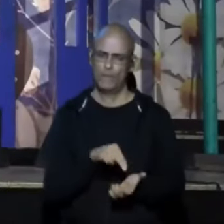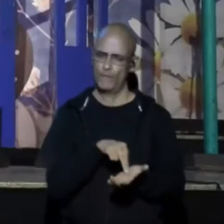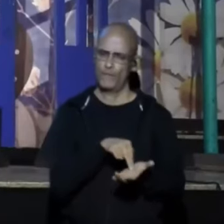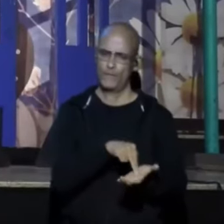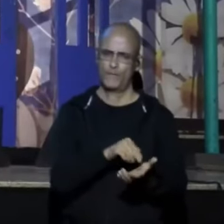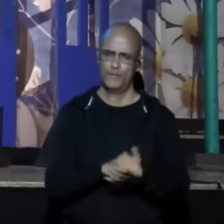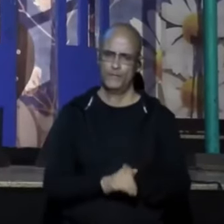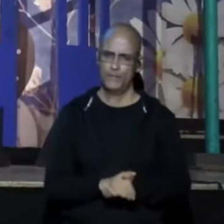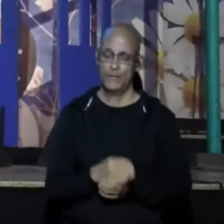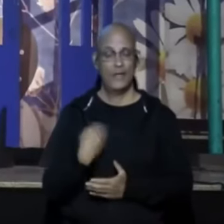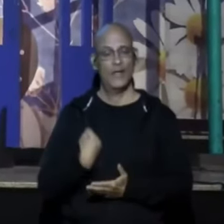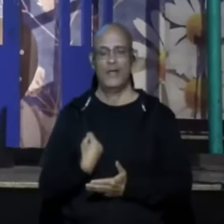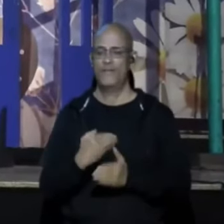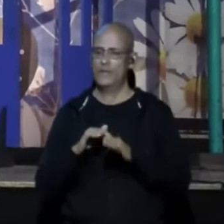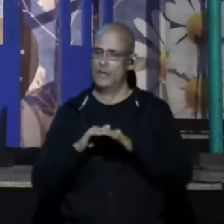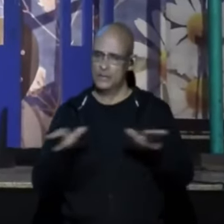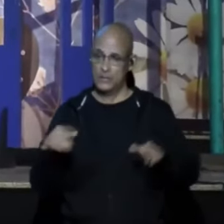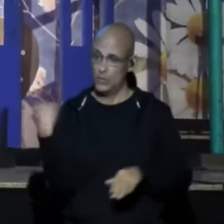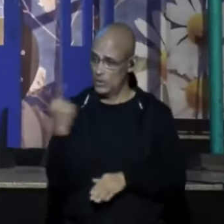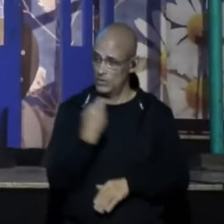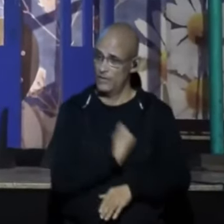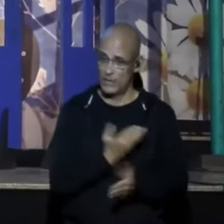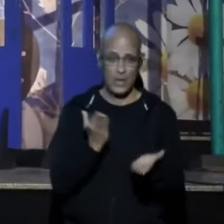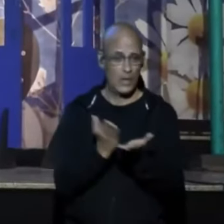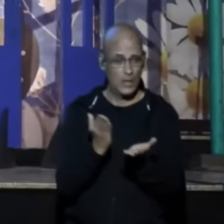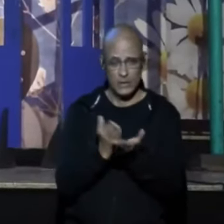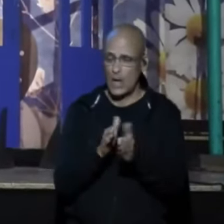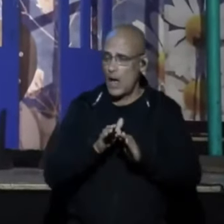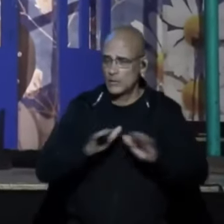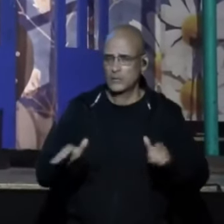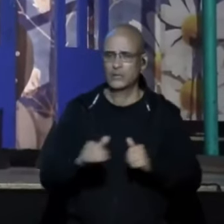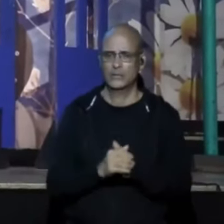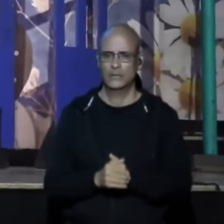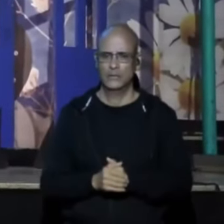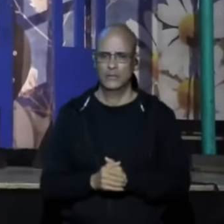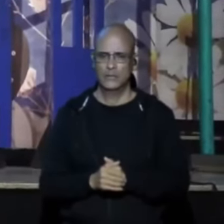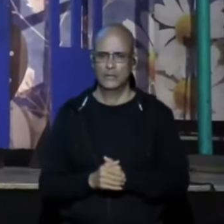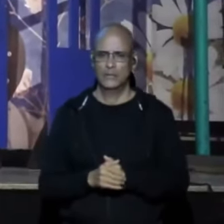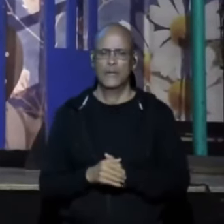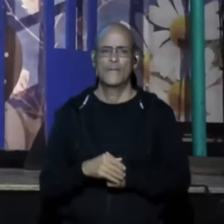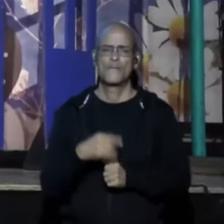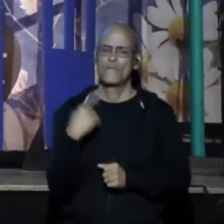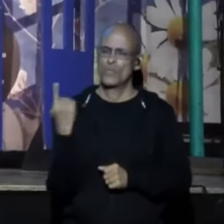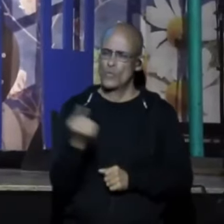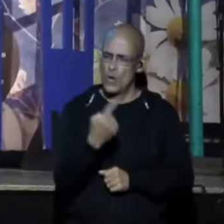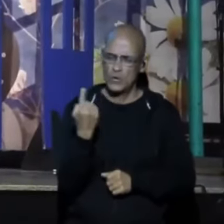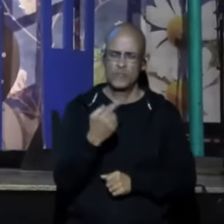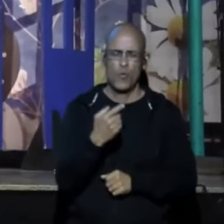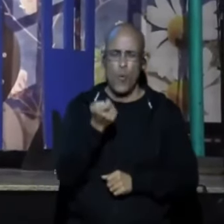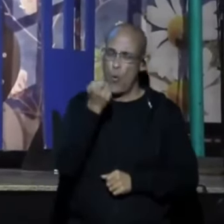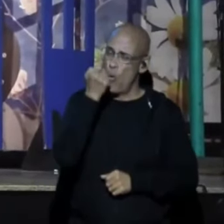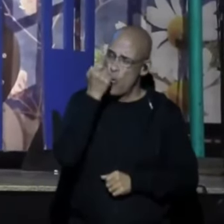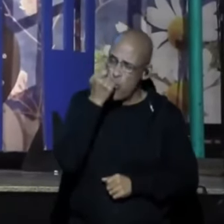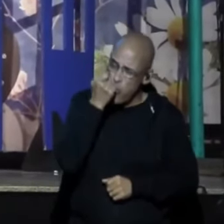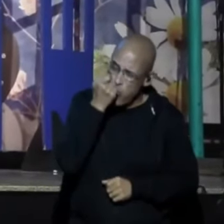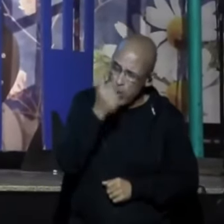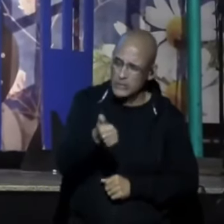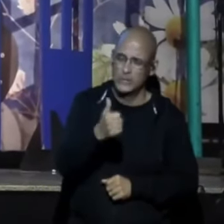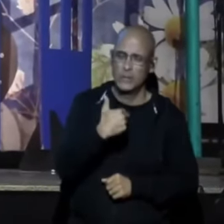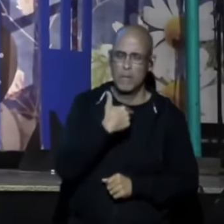Essa é a vida Do crente Que atravessa O vale da sombra da morte